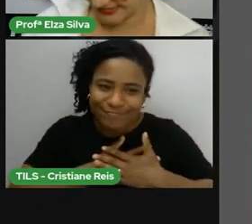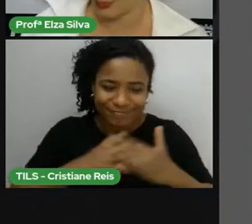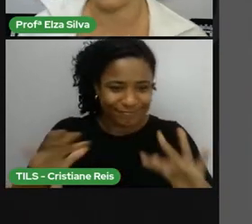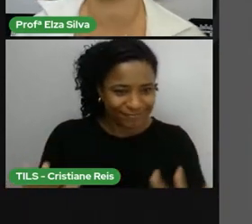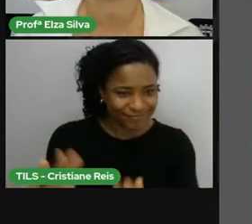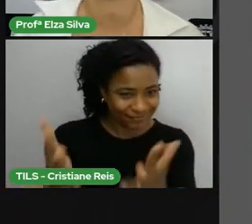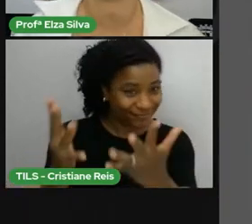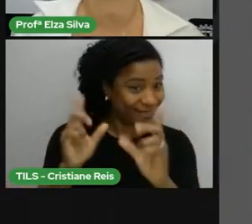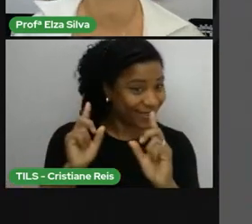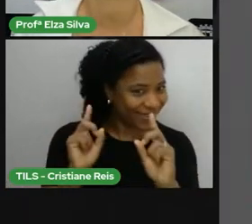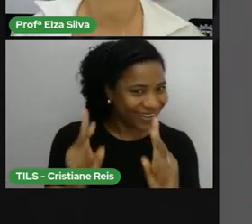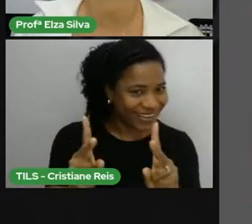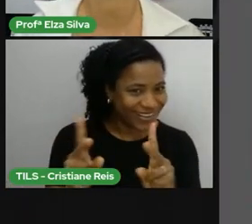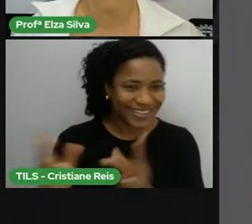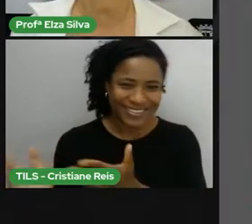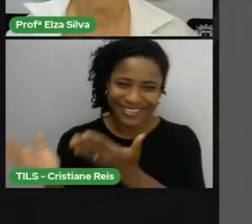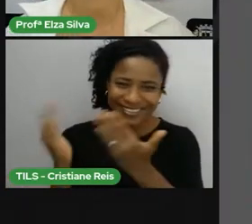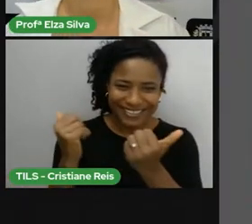Let's go. Vamos lá.